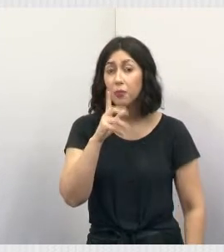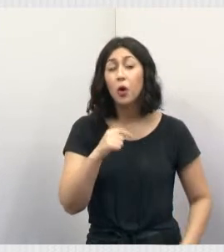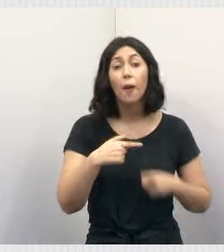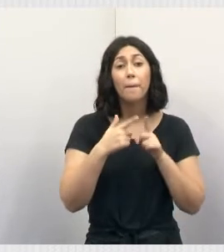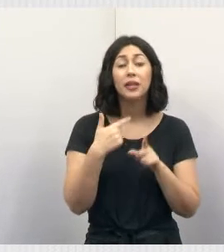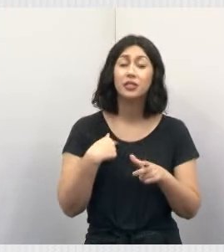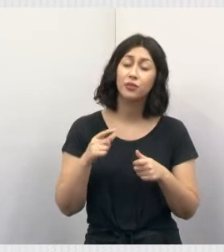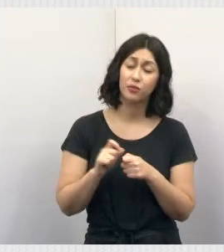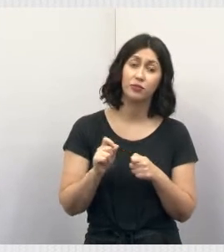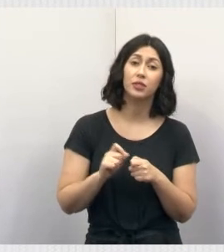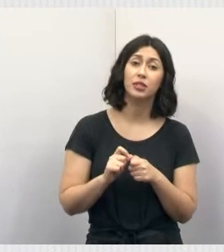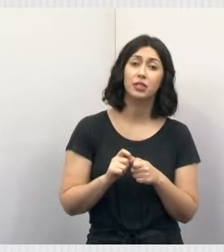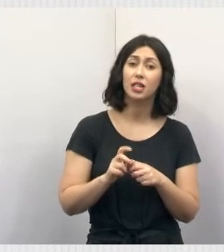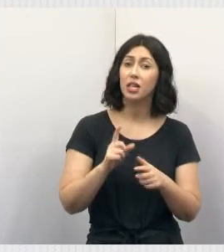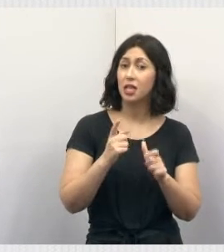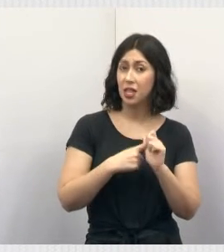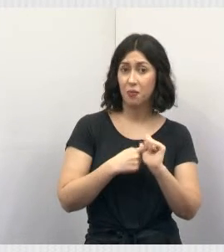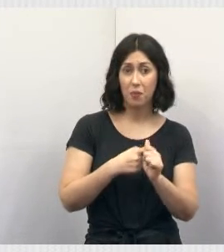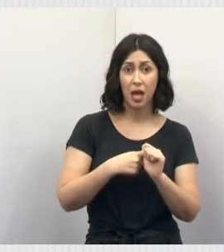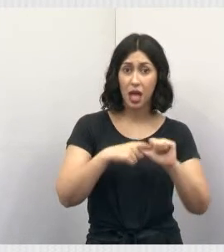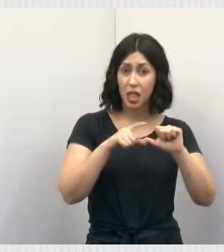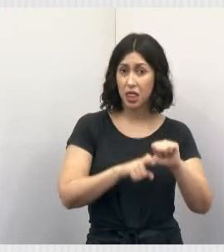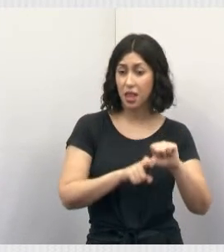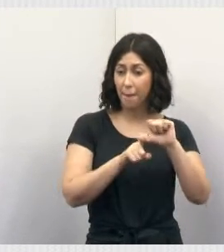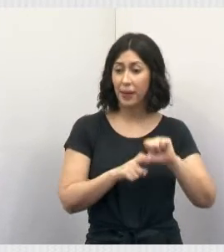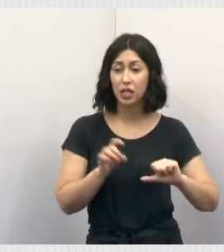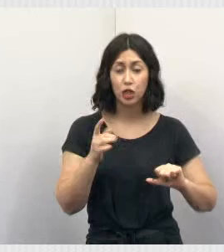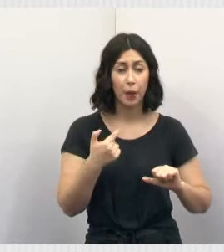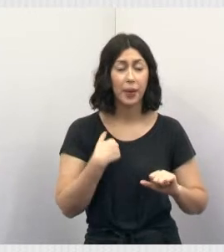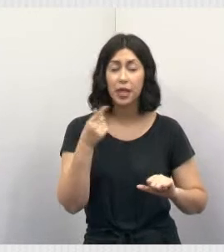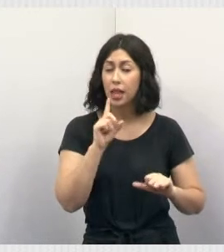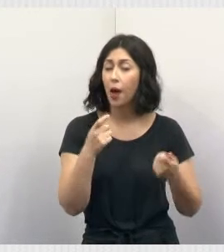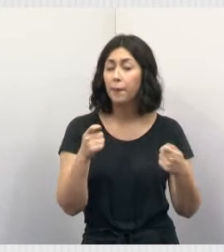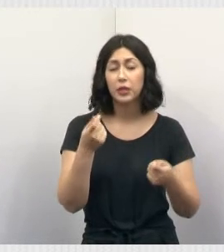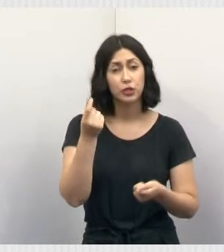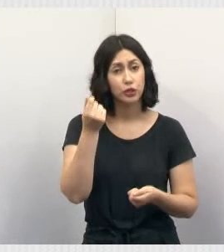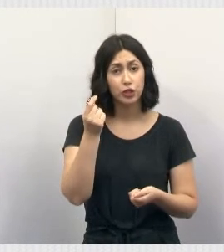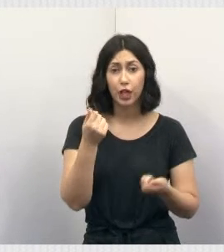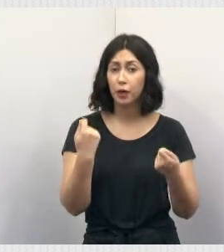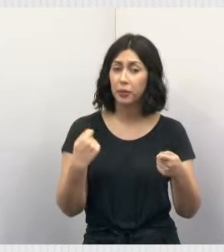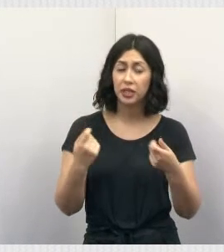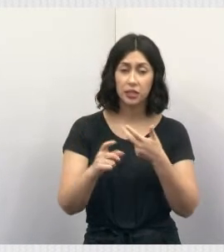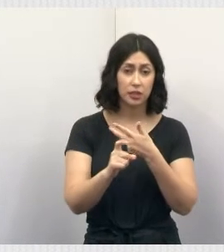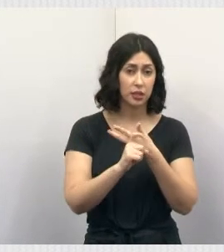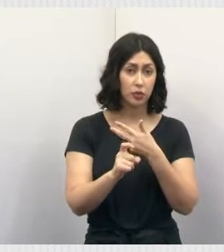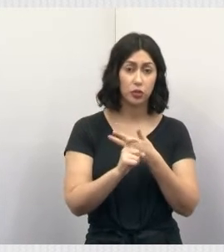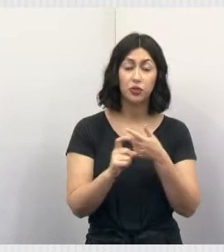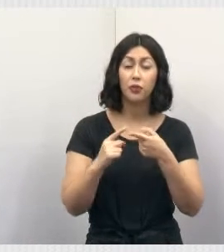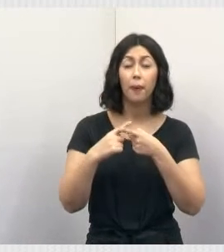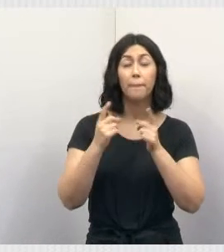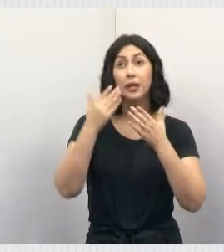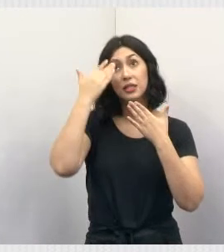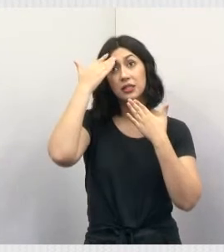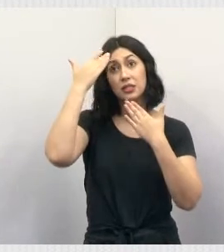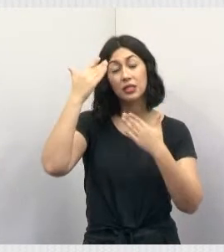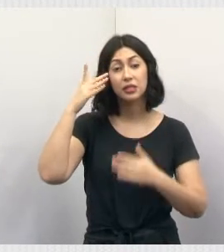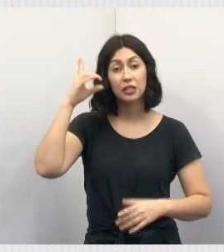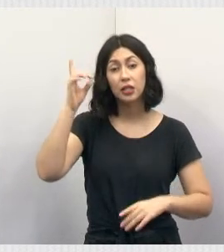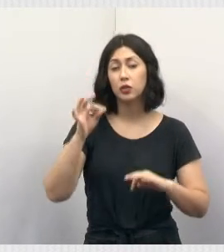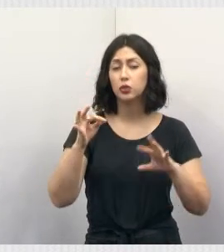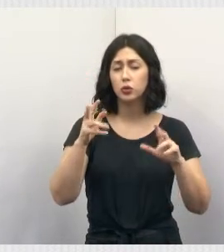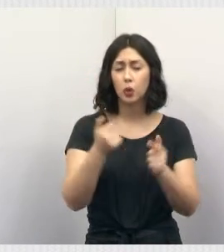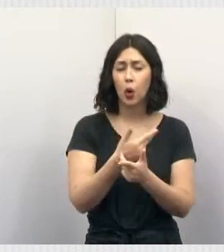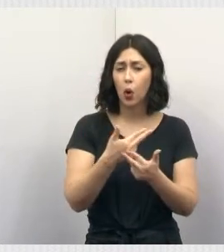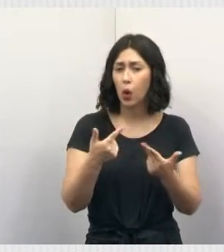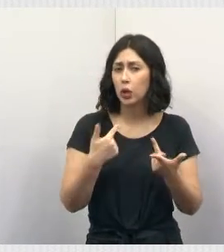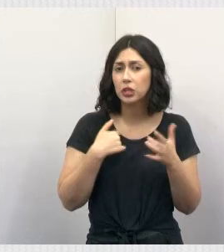porque não depende só de mim. Depende de emenda, depende do executivo, depende de várias coisas para tudo se realizar. Mas, graças a Deus, tudo aquilo